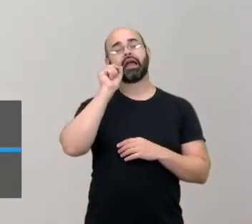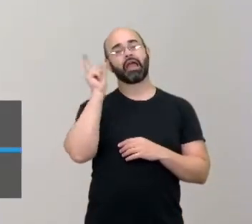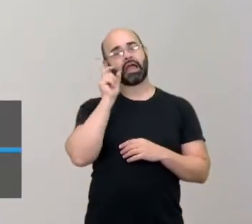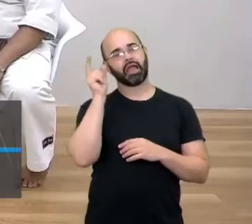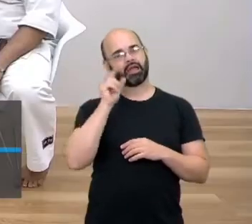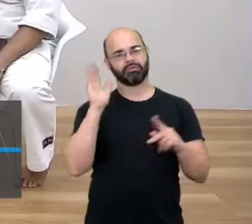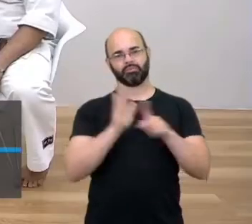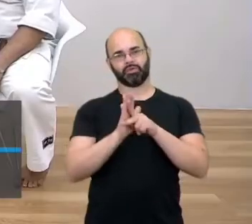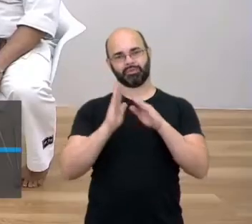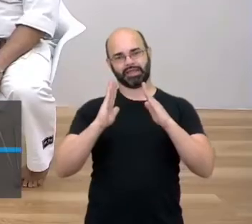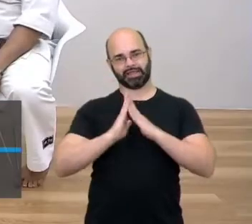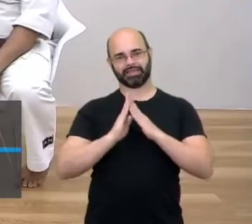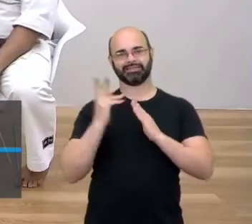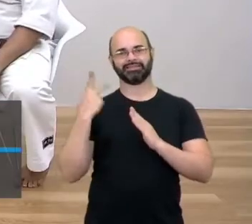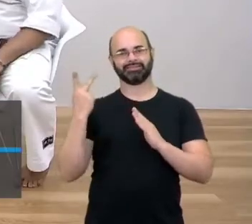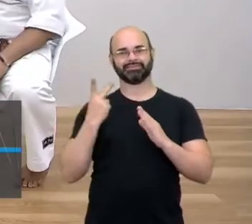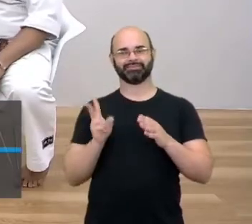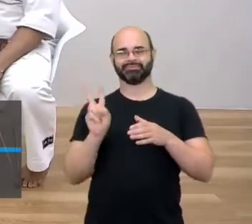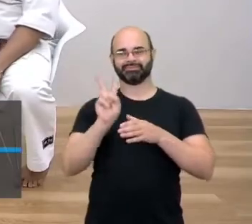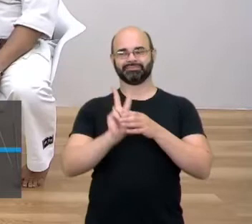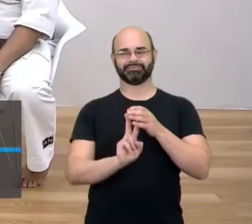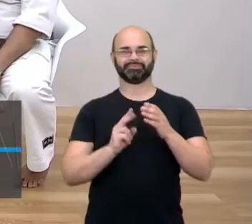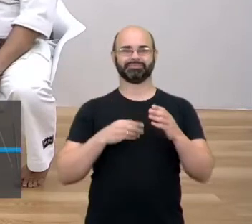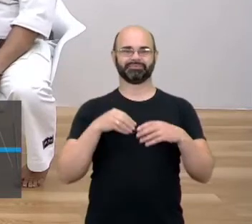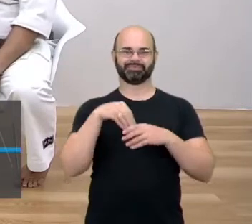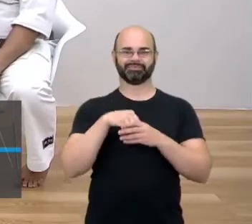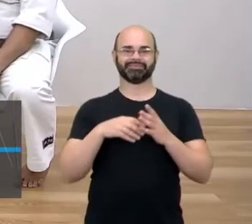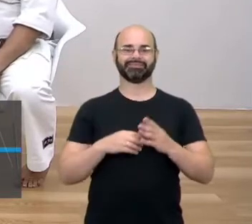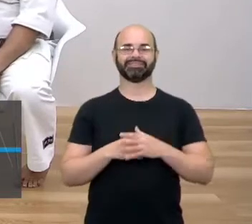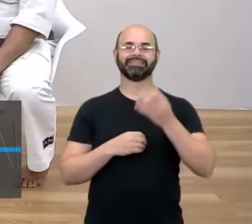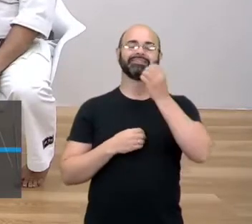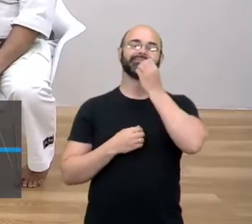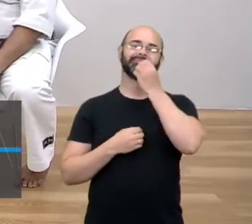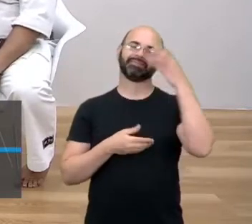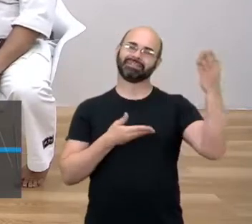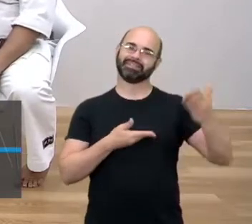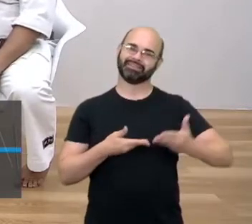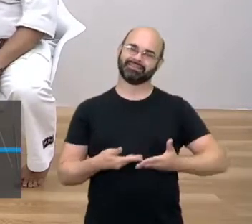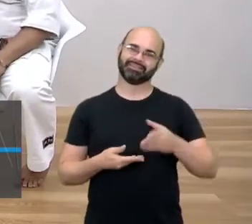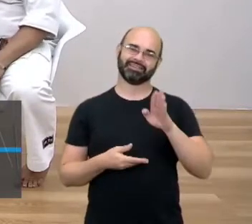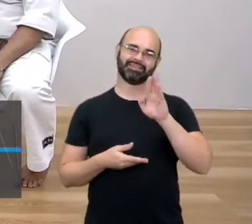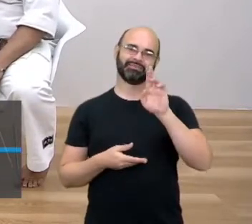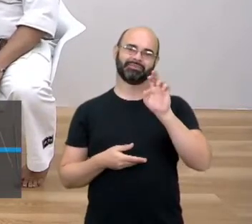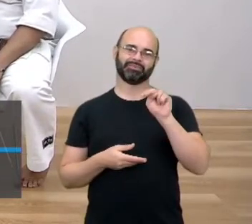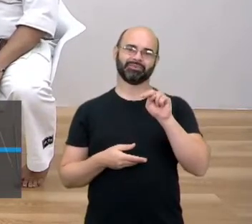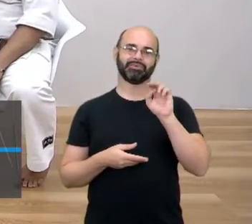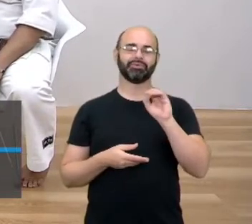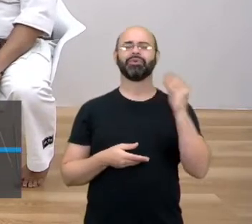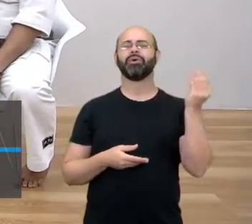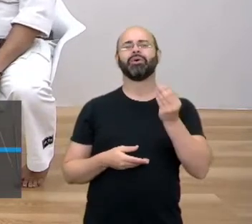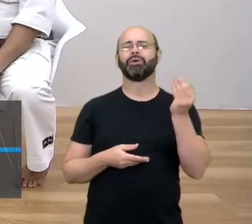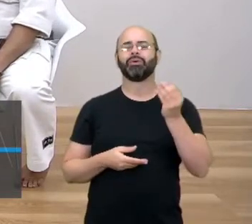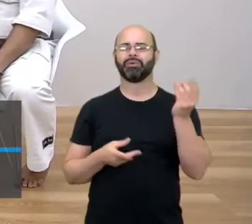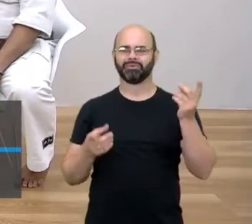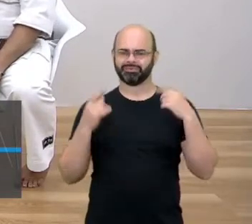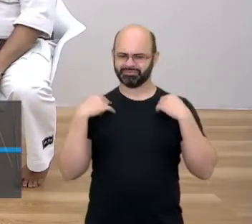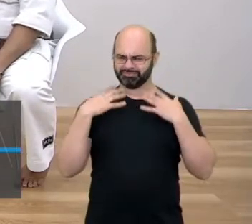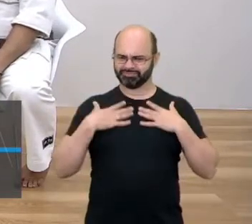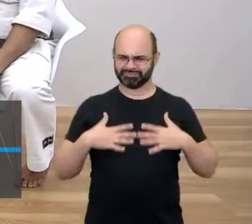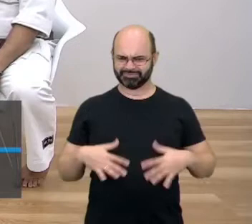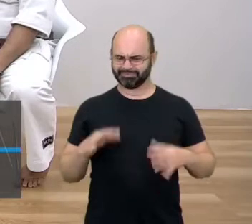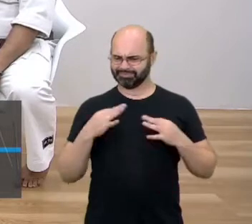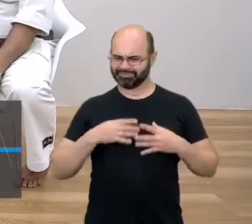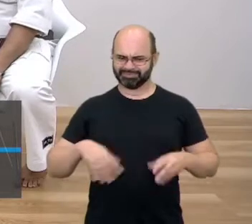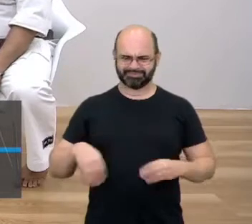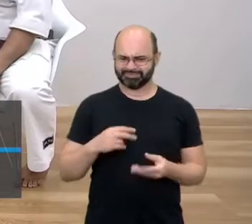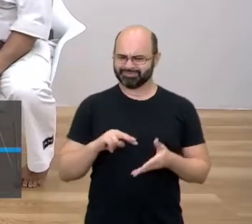gatos. Tá bom, então. Bruno, seja bem-vindo. aí? Obrigado. Fale pra mim aí, por favor, o que é esse teco aí, esse troço,